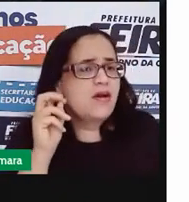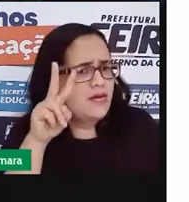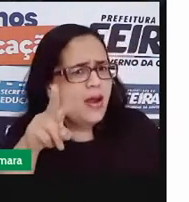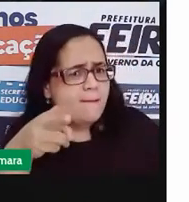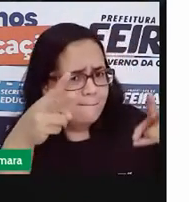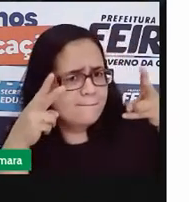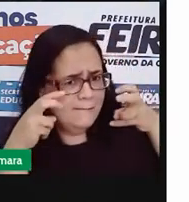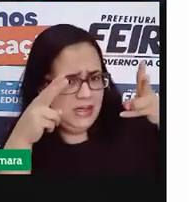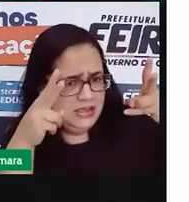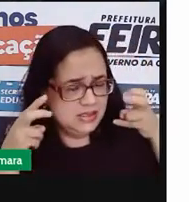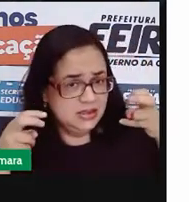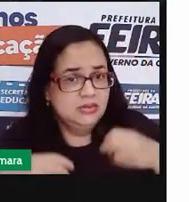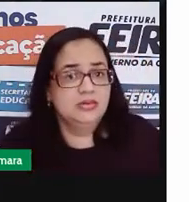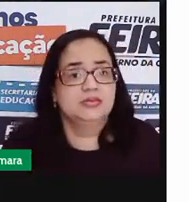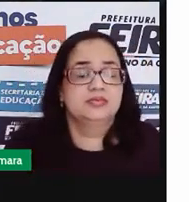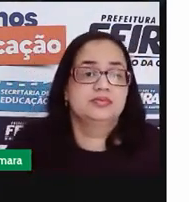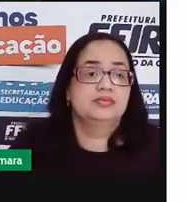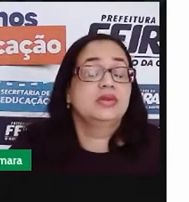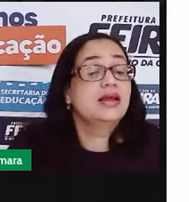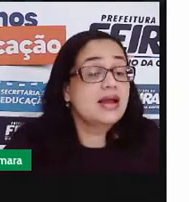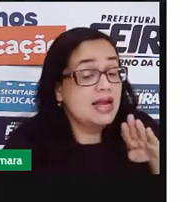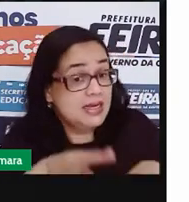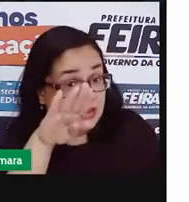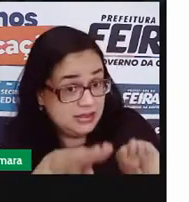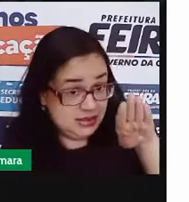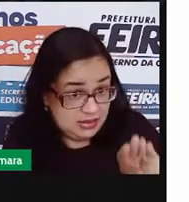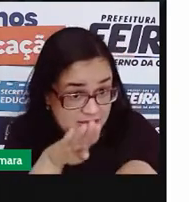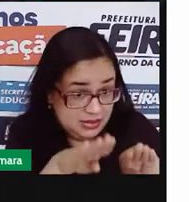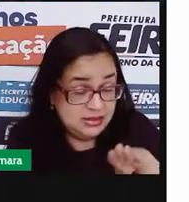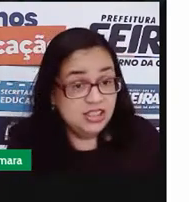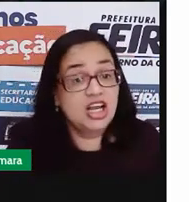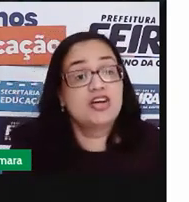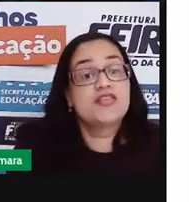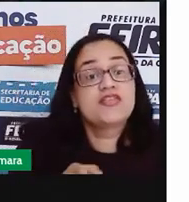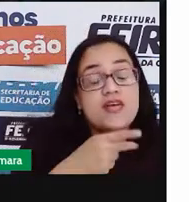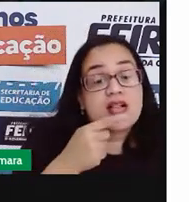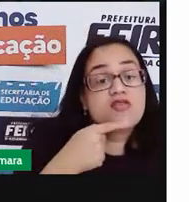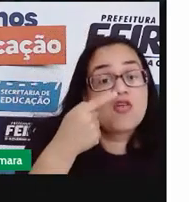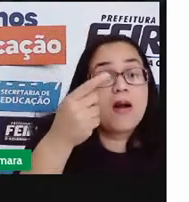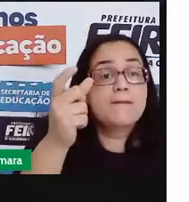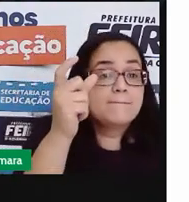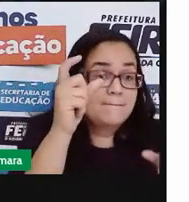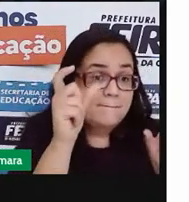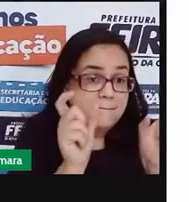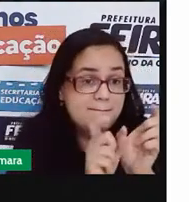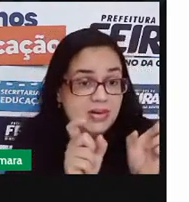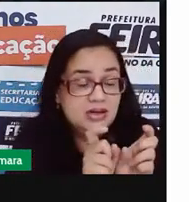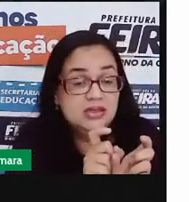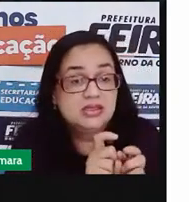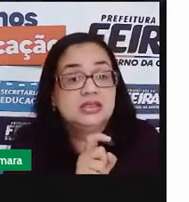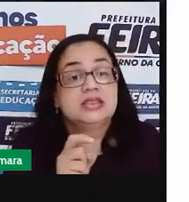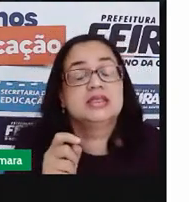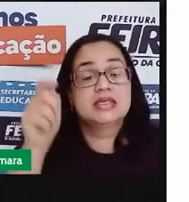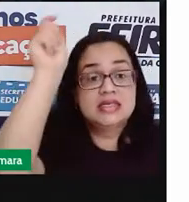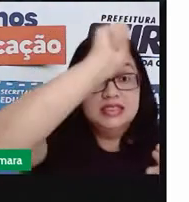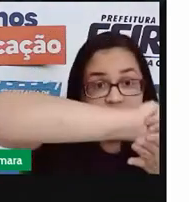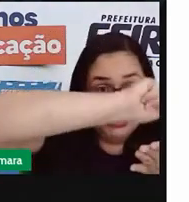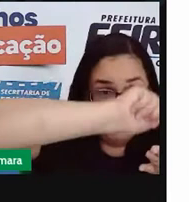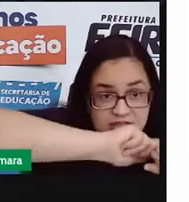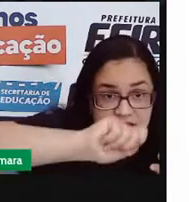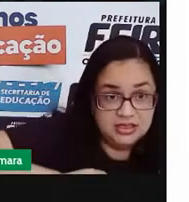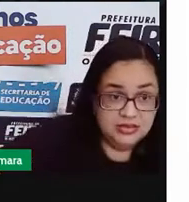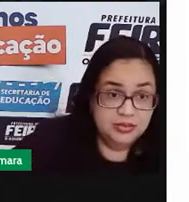percebeu isso? Às vezes, nós falamos uma palavra e na hora de escrever